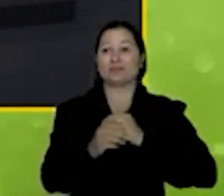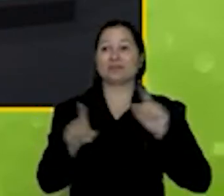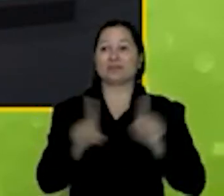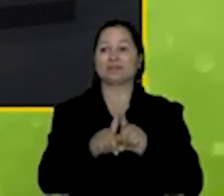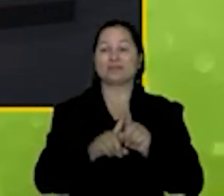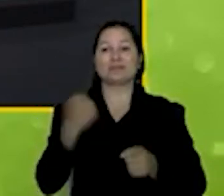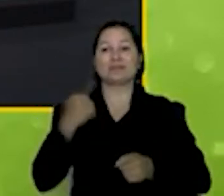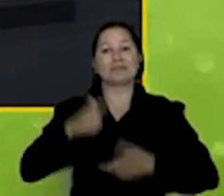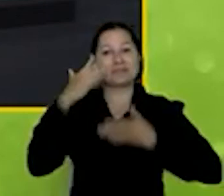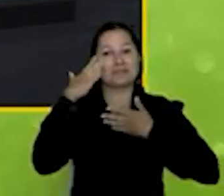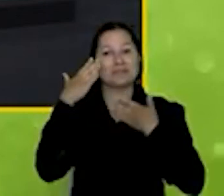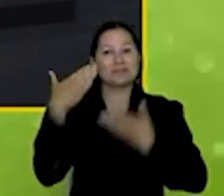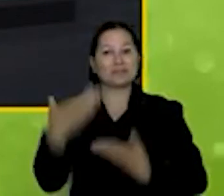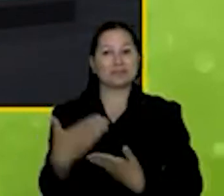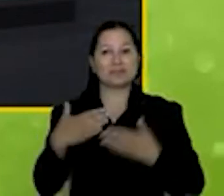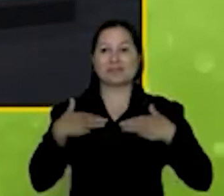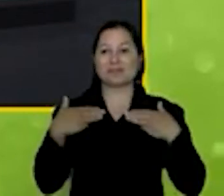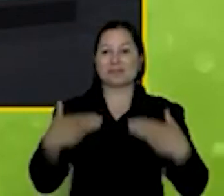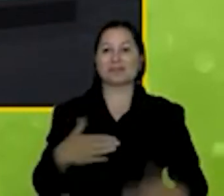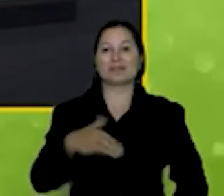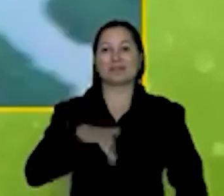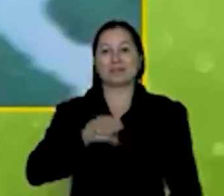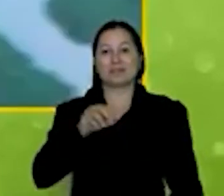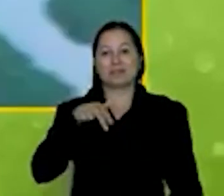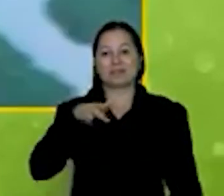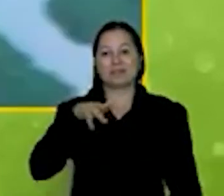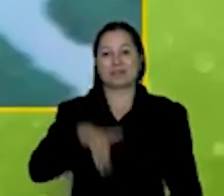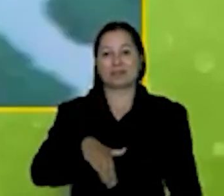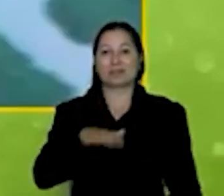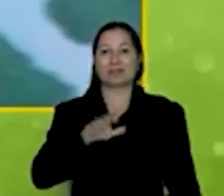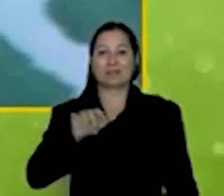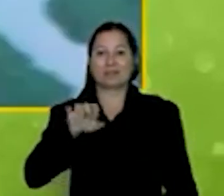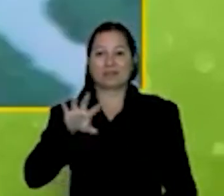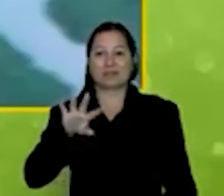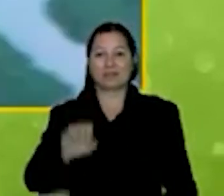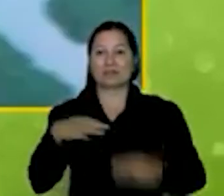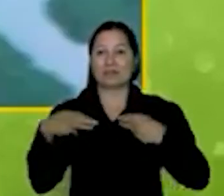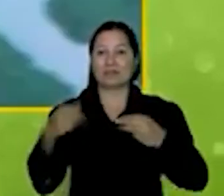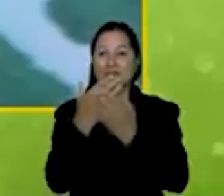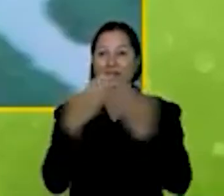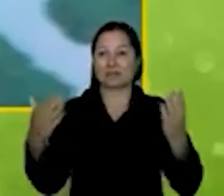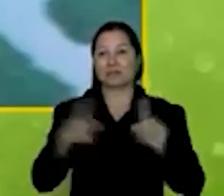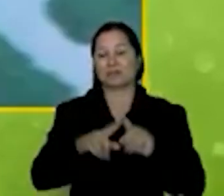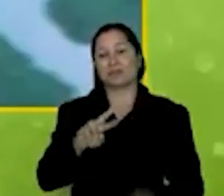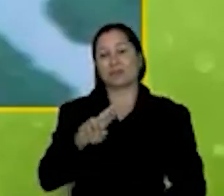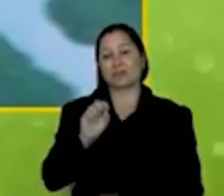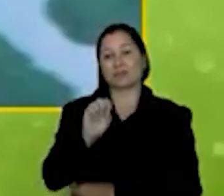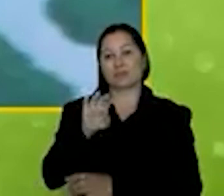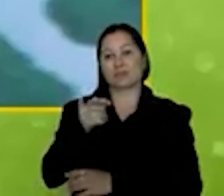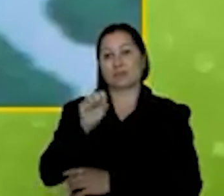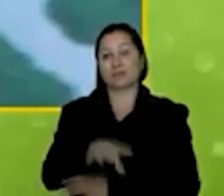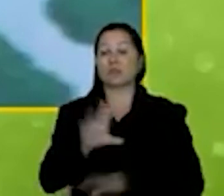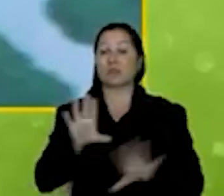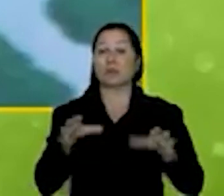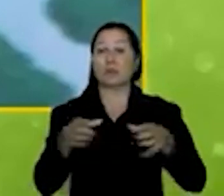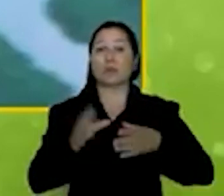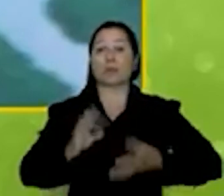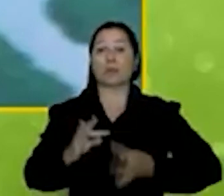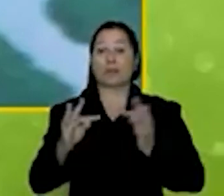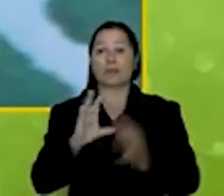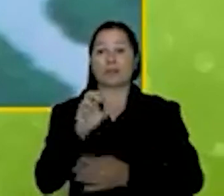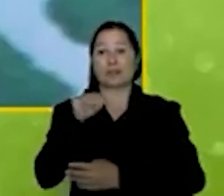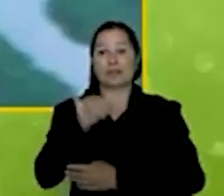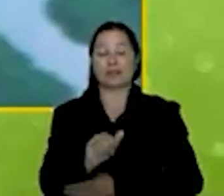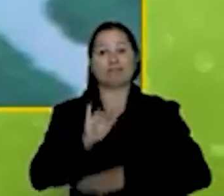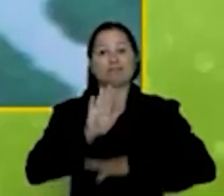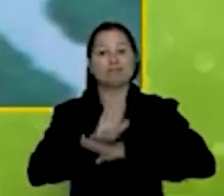agradecer ao Mini Joaquim Leite do MMA ao Robson Andrade da CNI todo o time técnico da CNI que proporcionou